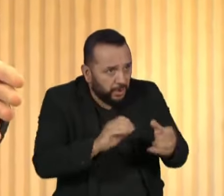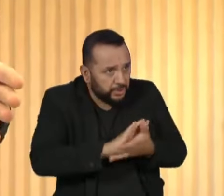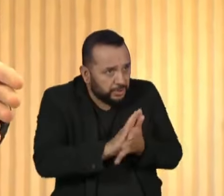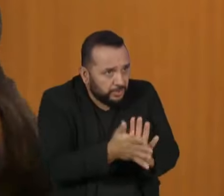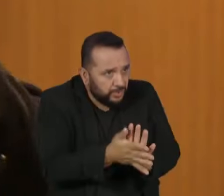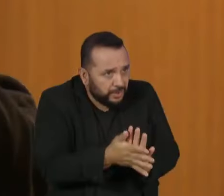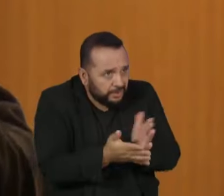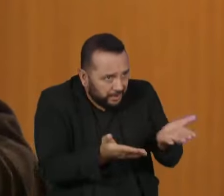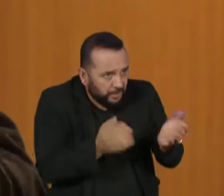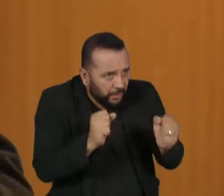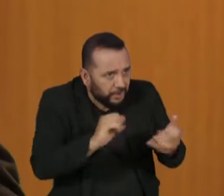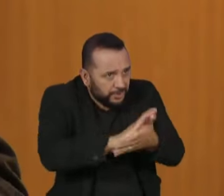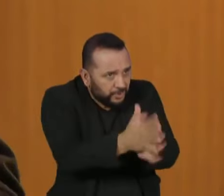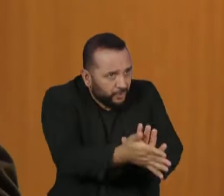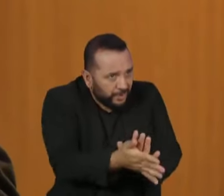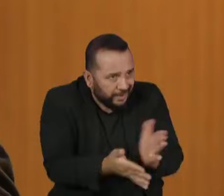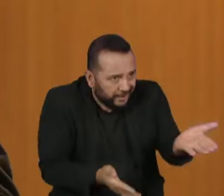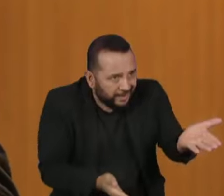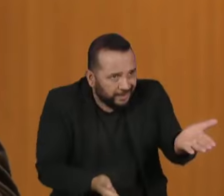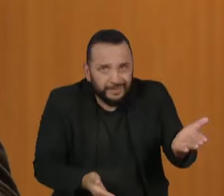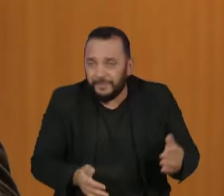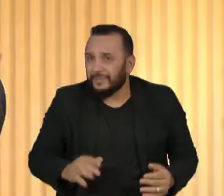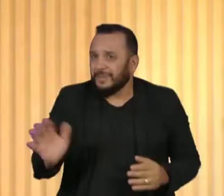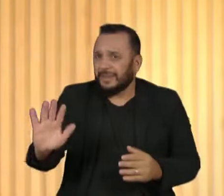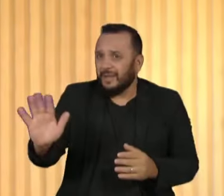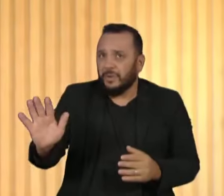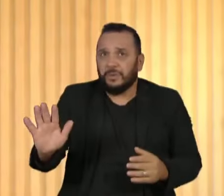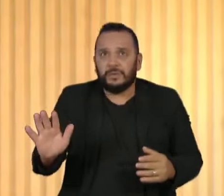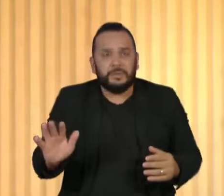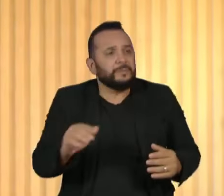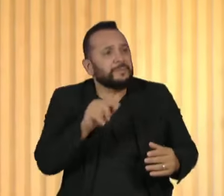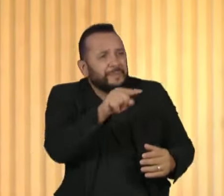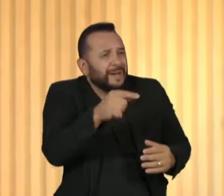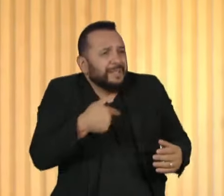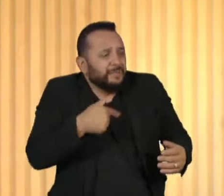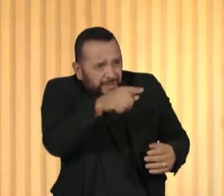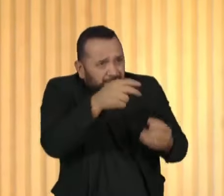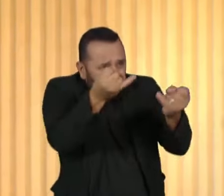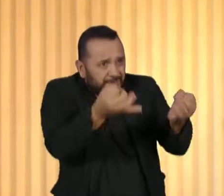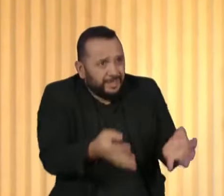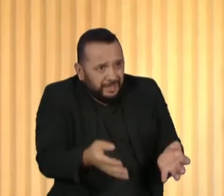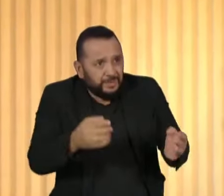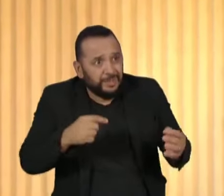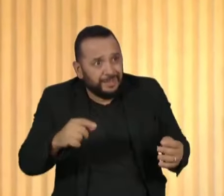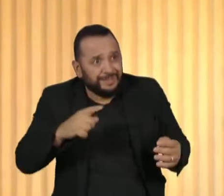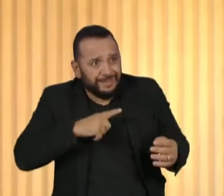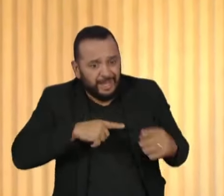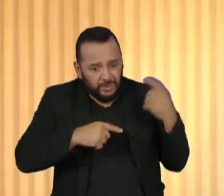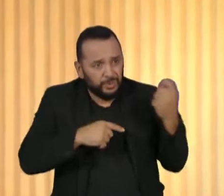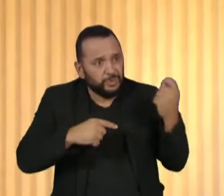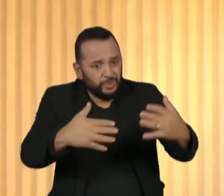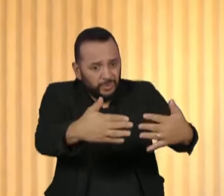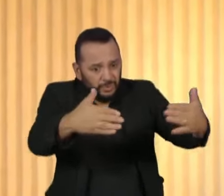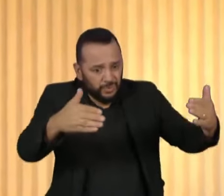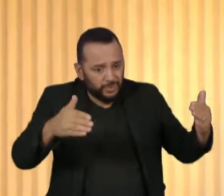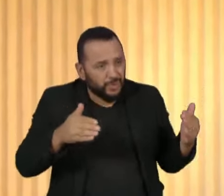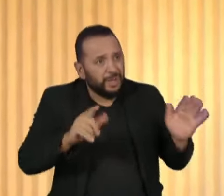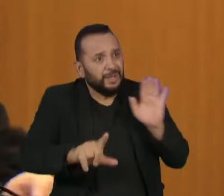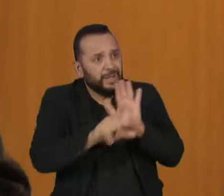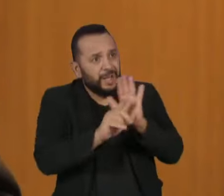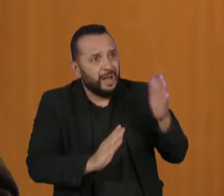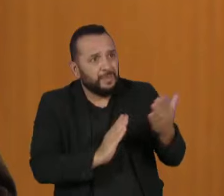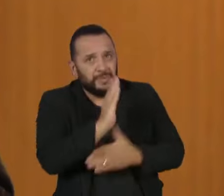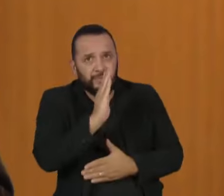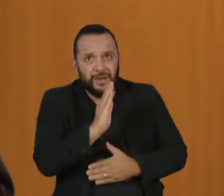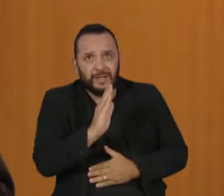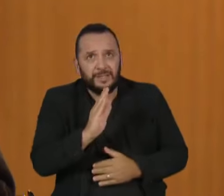Para te justificar, aí pode a área de preservação permanente. Mas houve discussão ambientalista isso que eu estou trazendo aqui. O que a legislação que foi aprovada... Não tem interesse